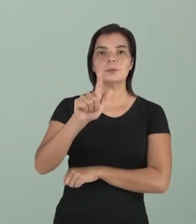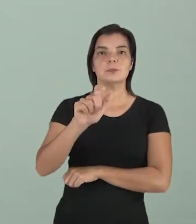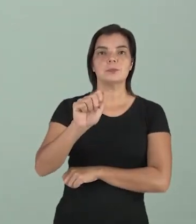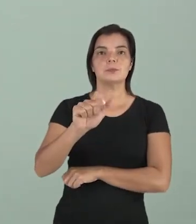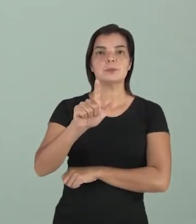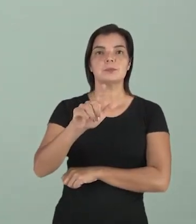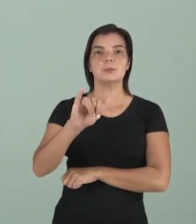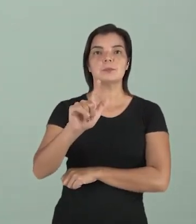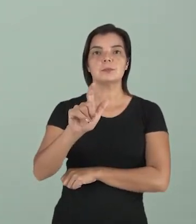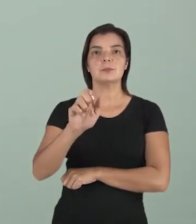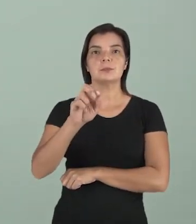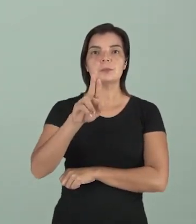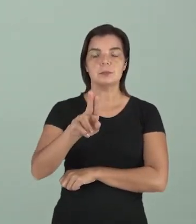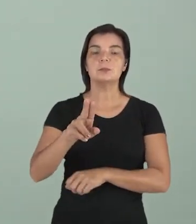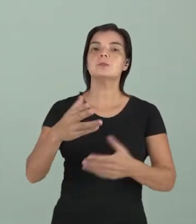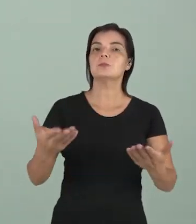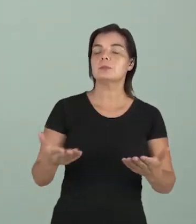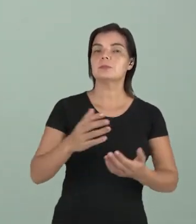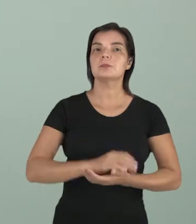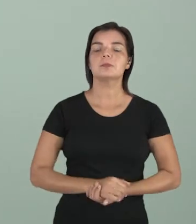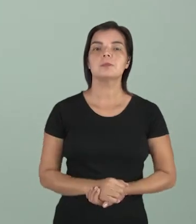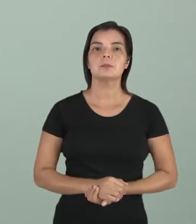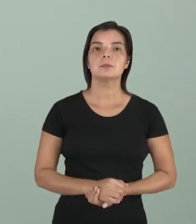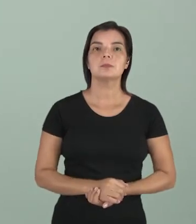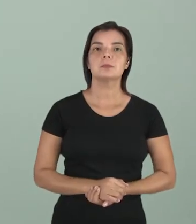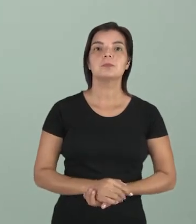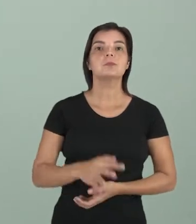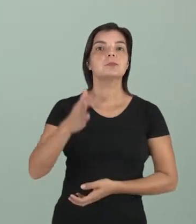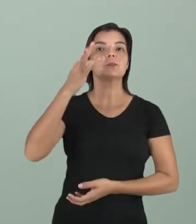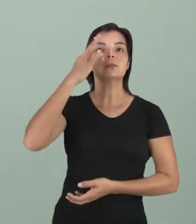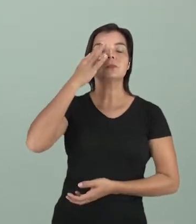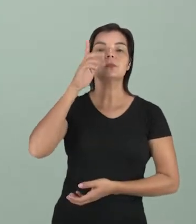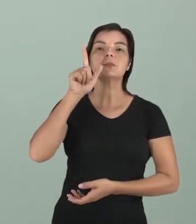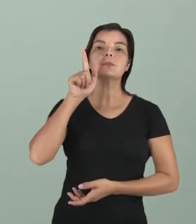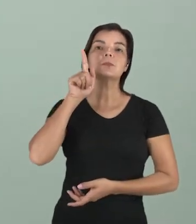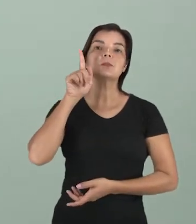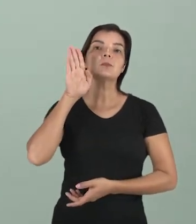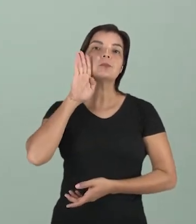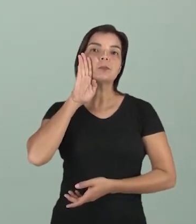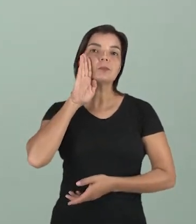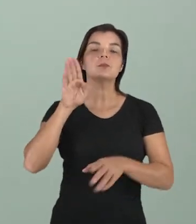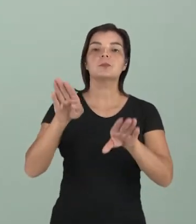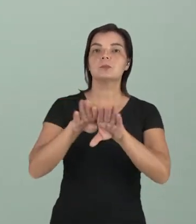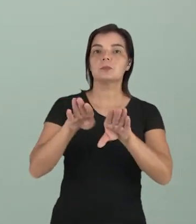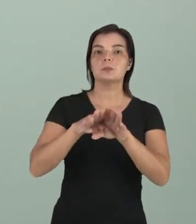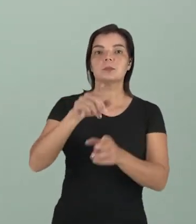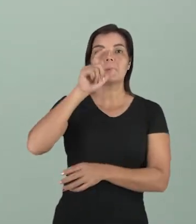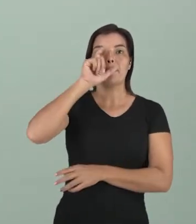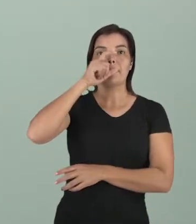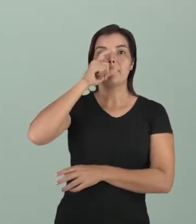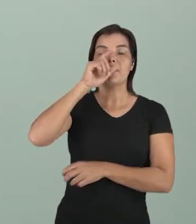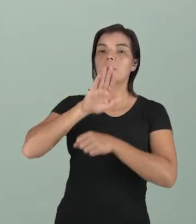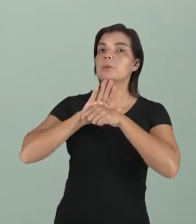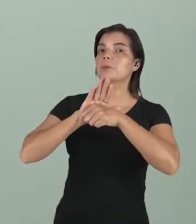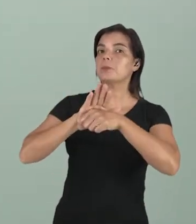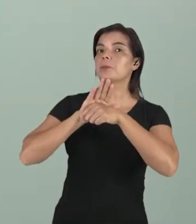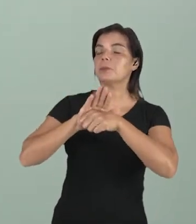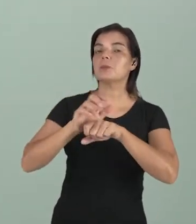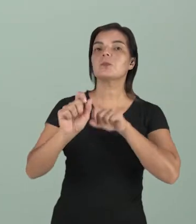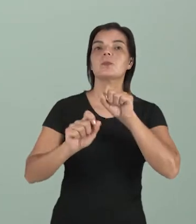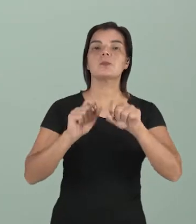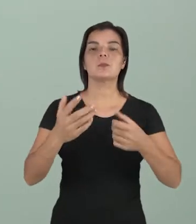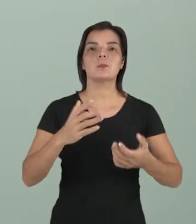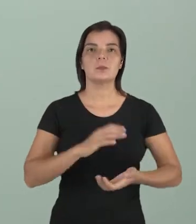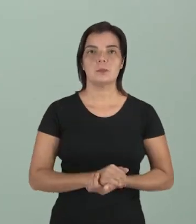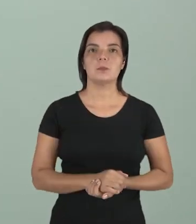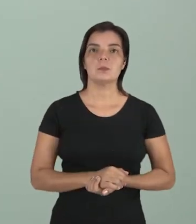Galilei. Então, assim, Francis Bacon e René Descartes, eles deram grandes contribuições para